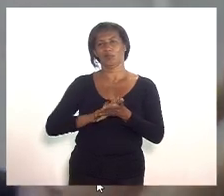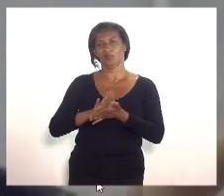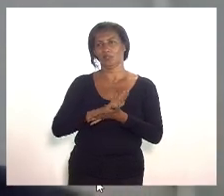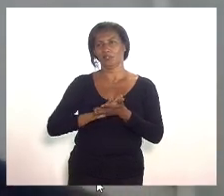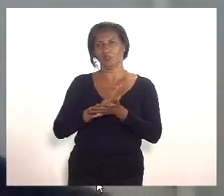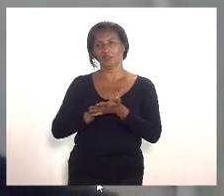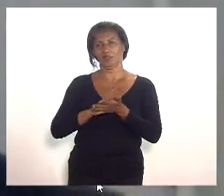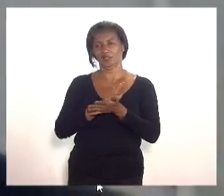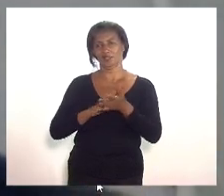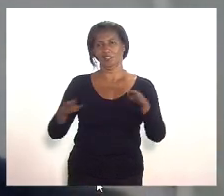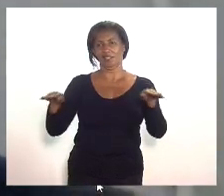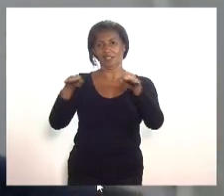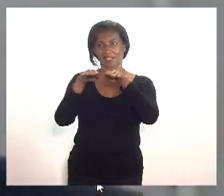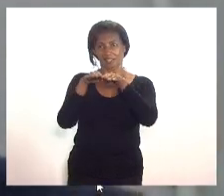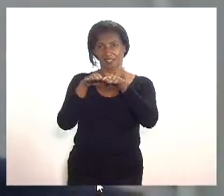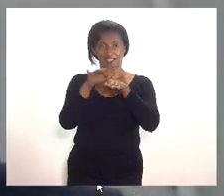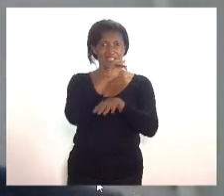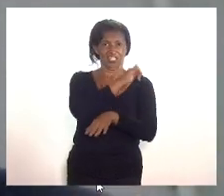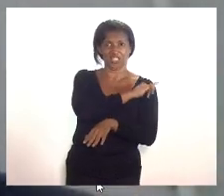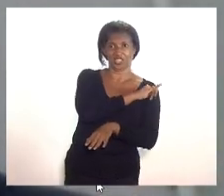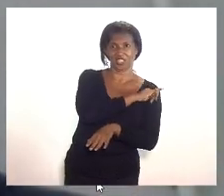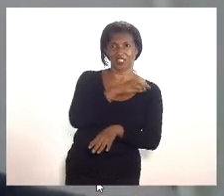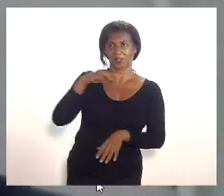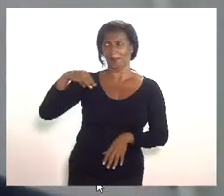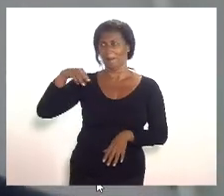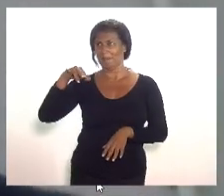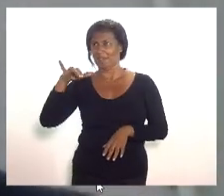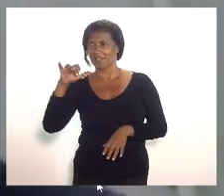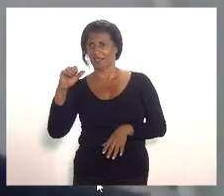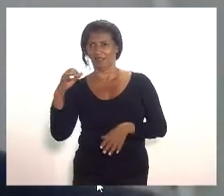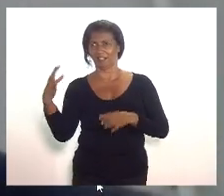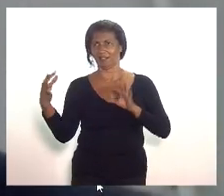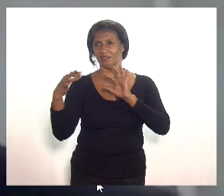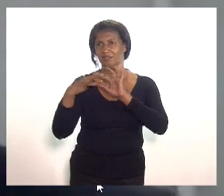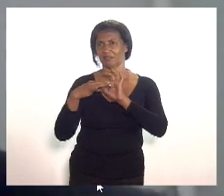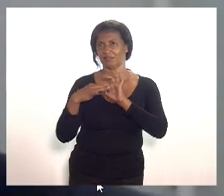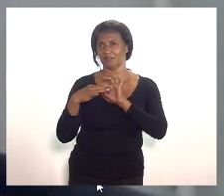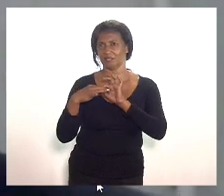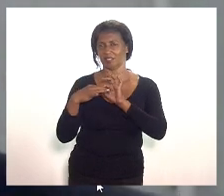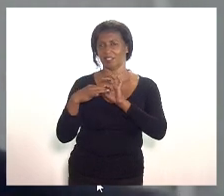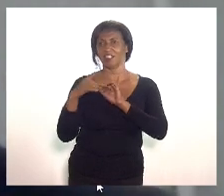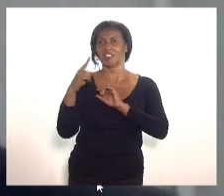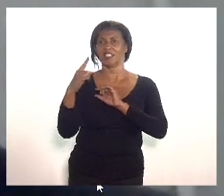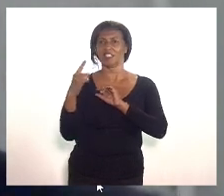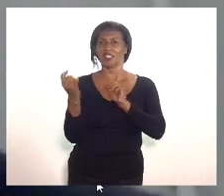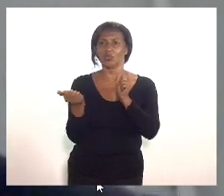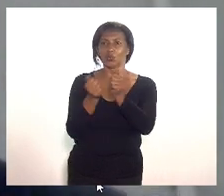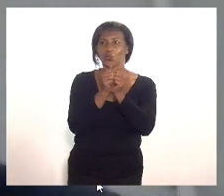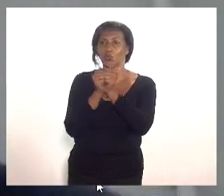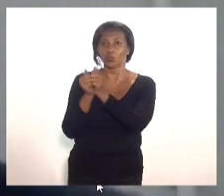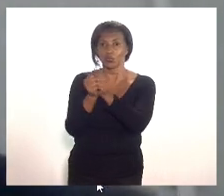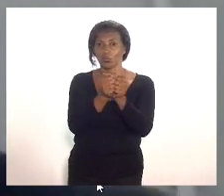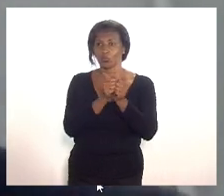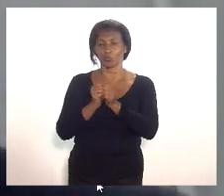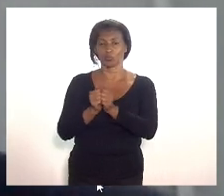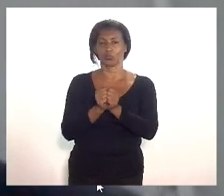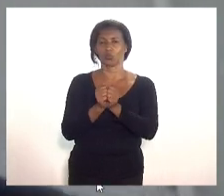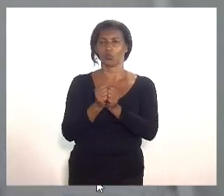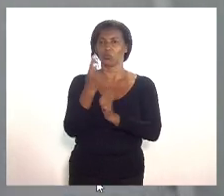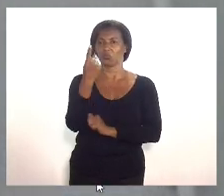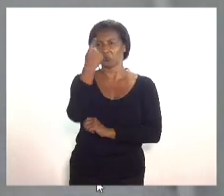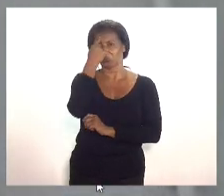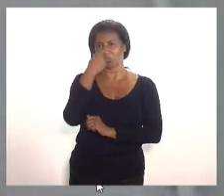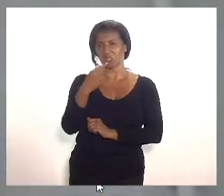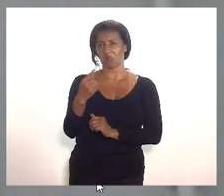alinhamento inicialmente com o Rio de Janeiro com o Maricá por exemplo em que as medidas seriam tomadas de forma conjunta durou uma